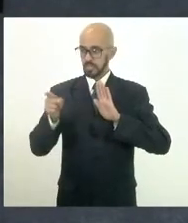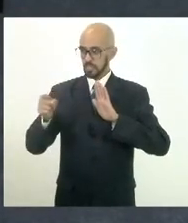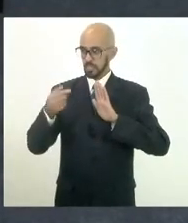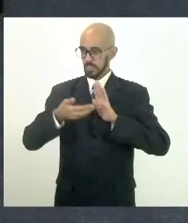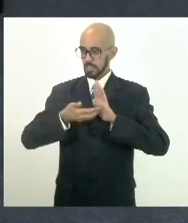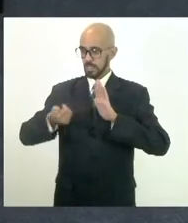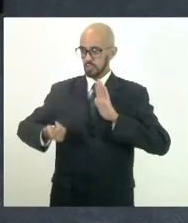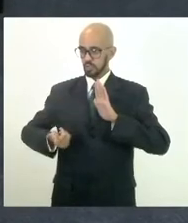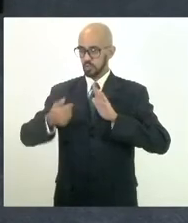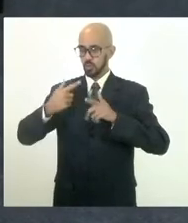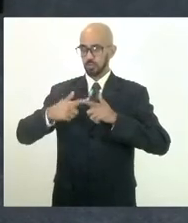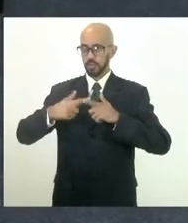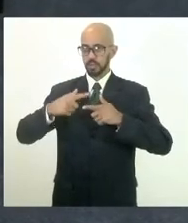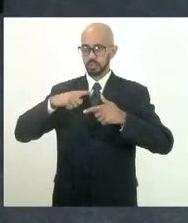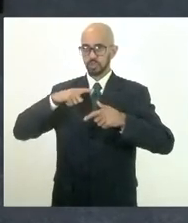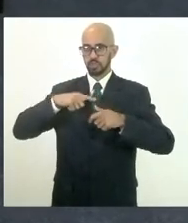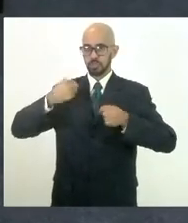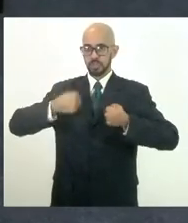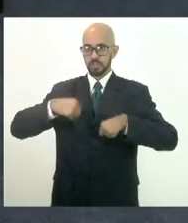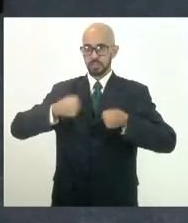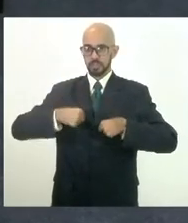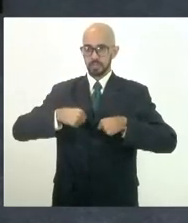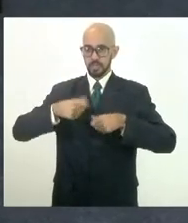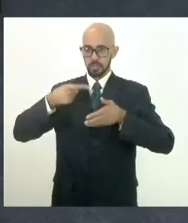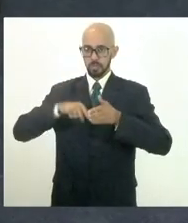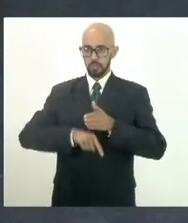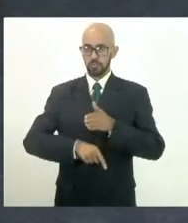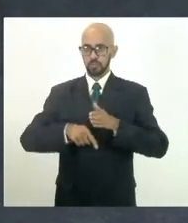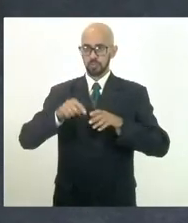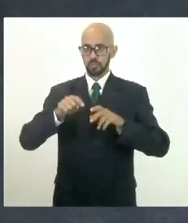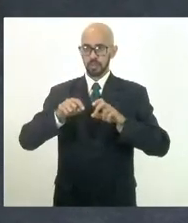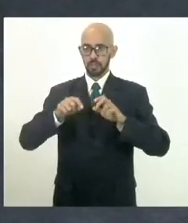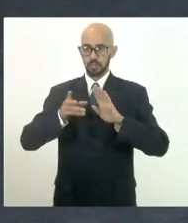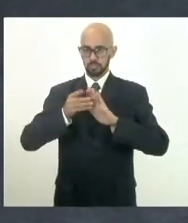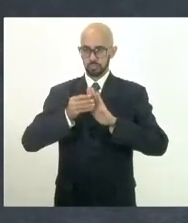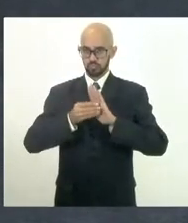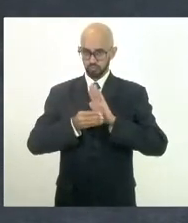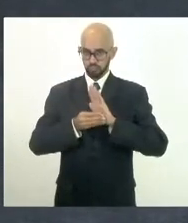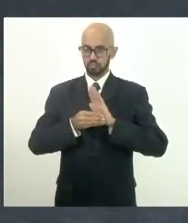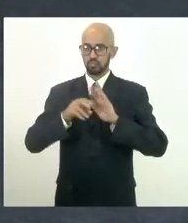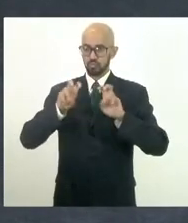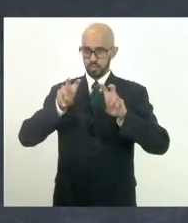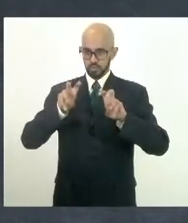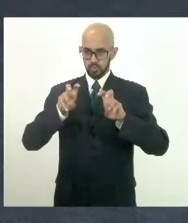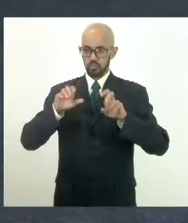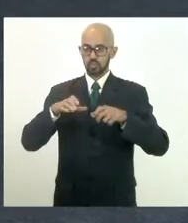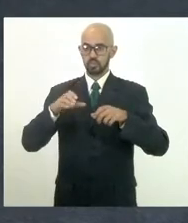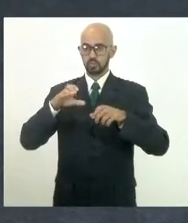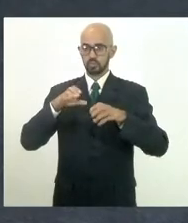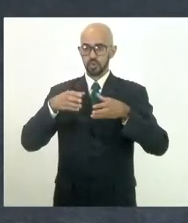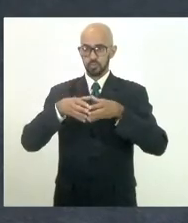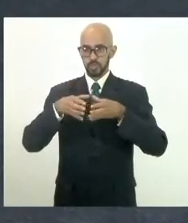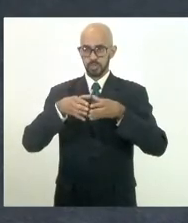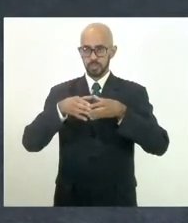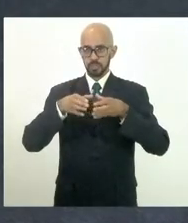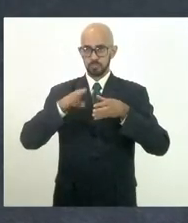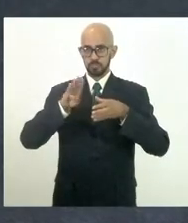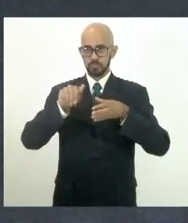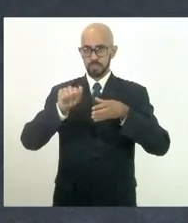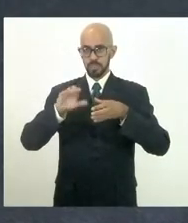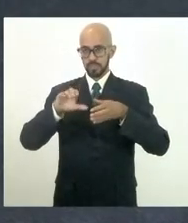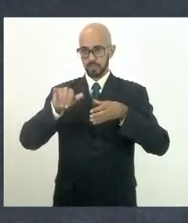demanda de maior aprofundamento da matéria por parte dos comitês de bacias. A gente conversou,